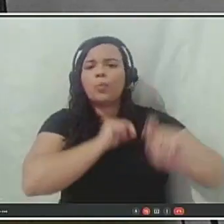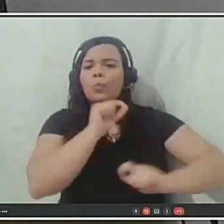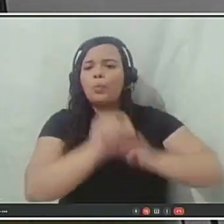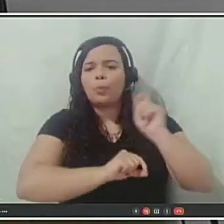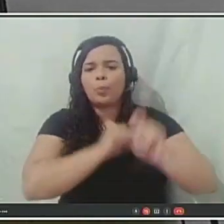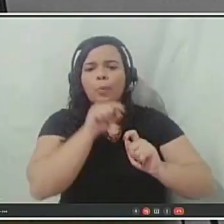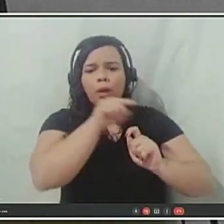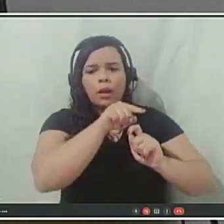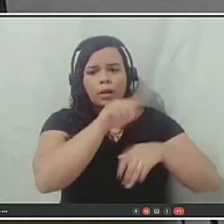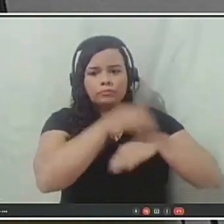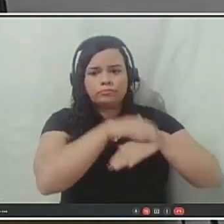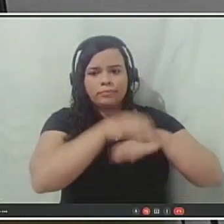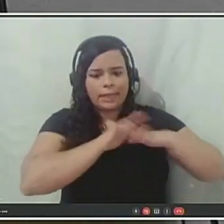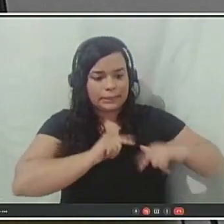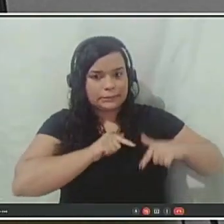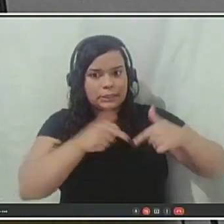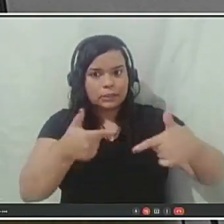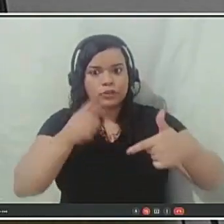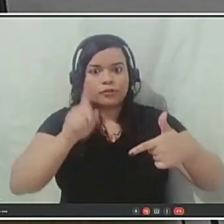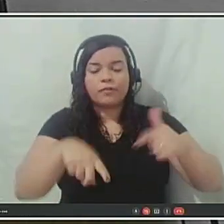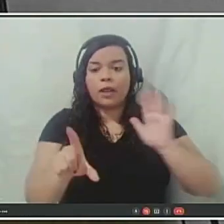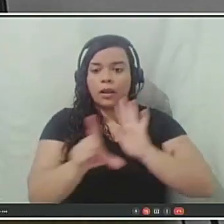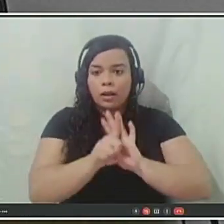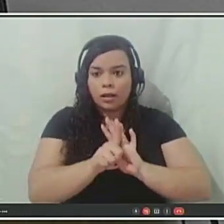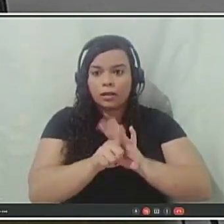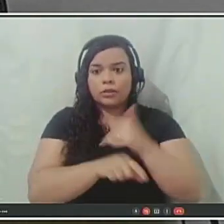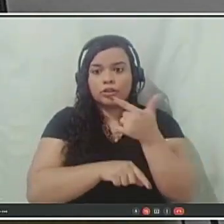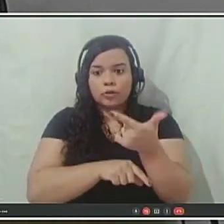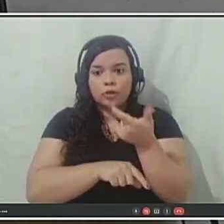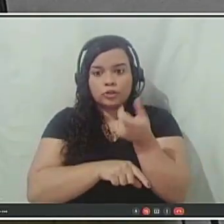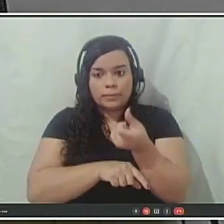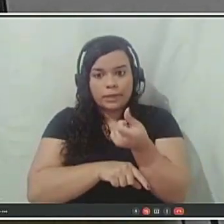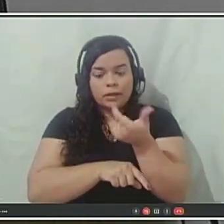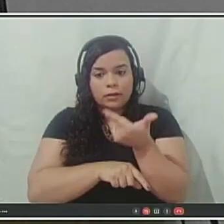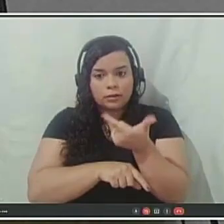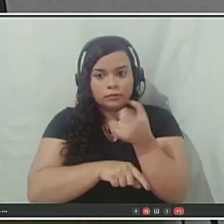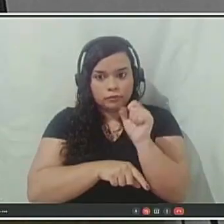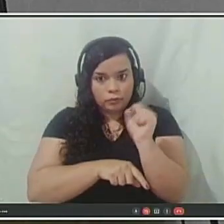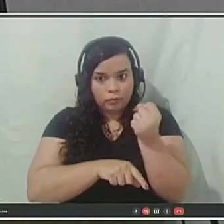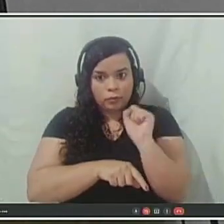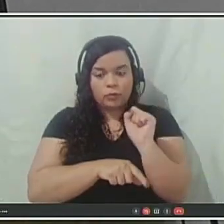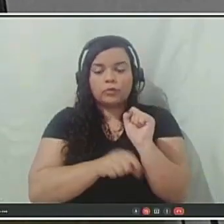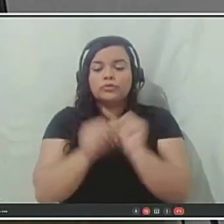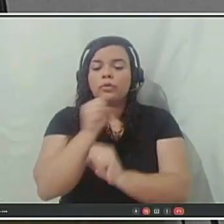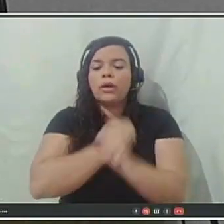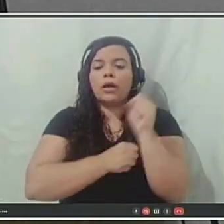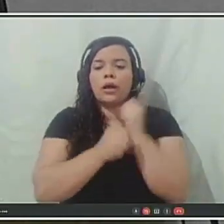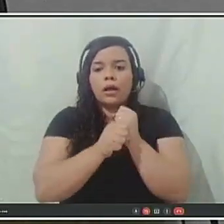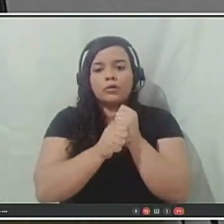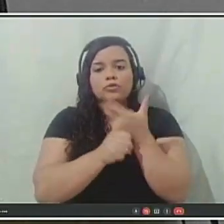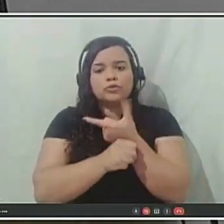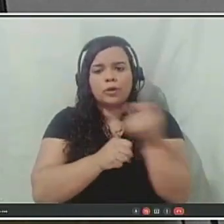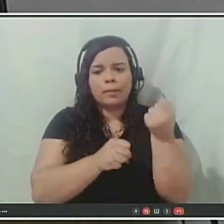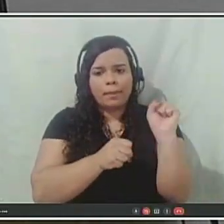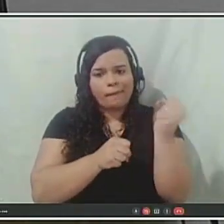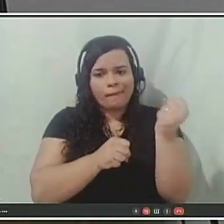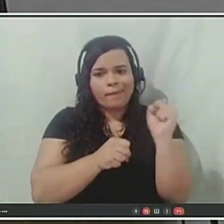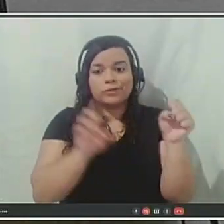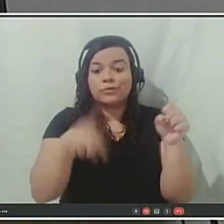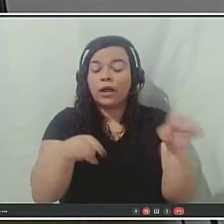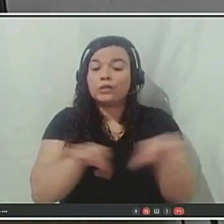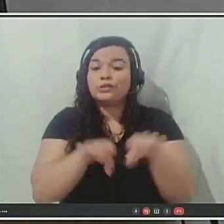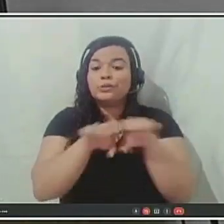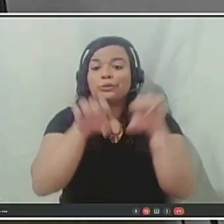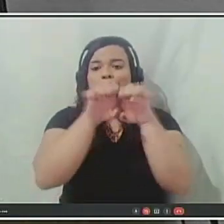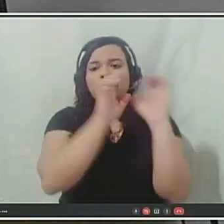artigo é da Lei 3628, de 2008, que estrutura a organização do fundo, conselho administrativo e